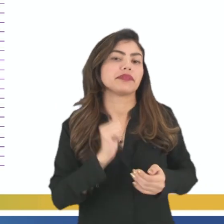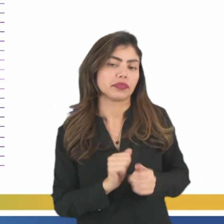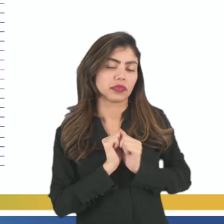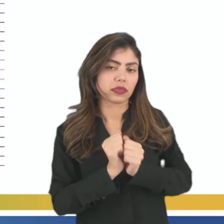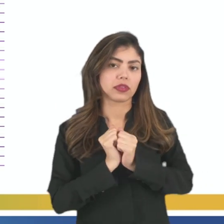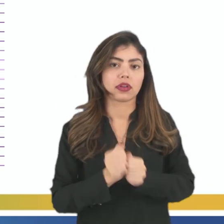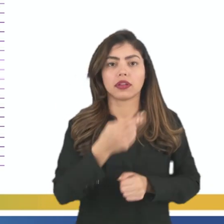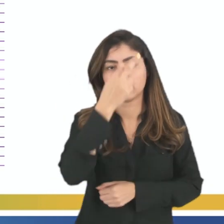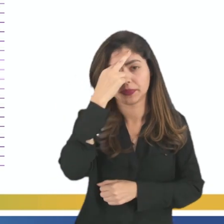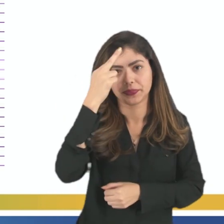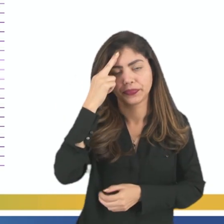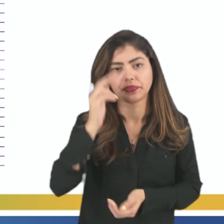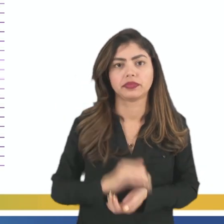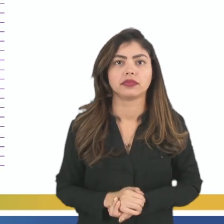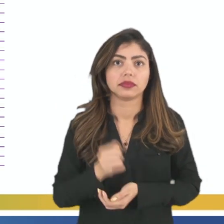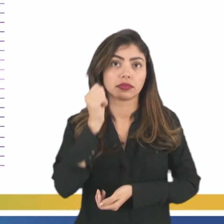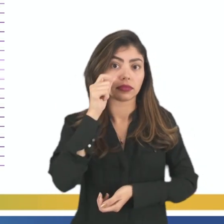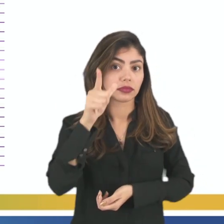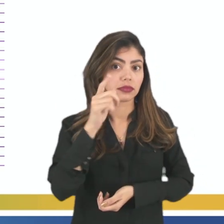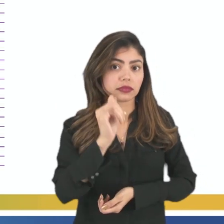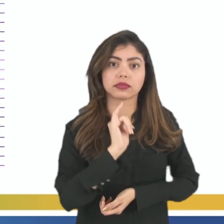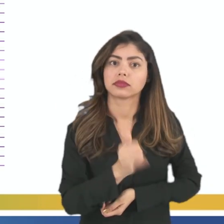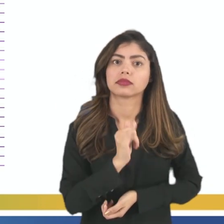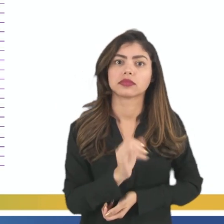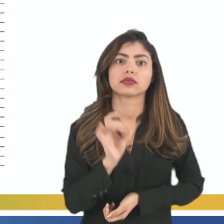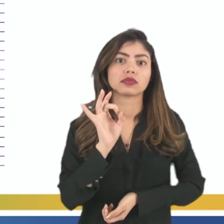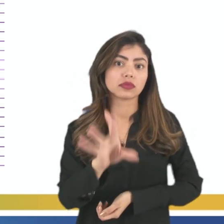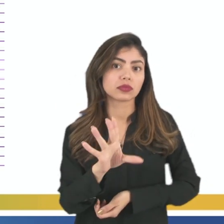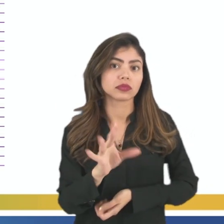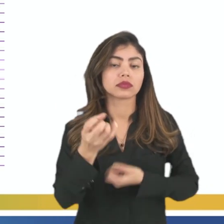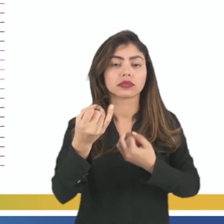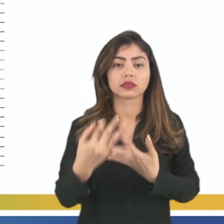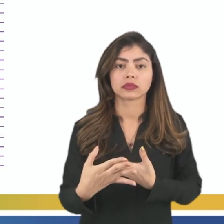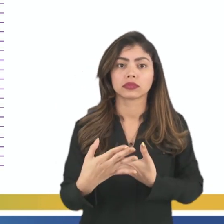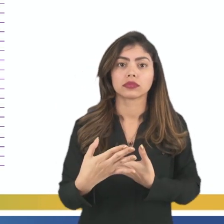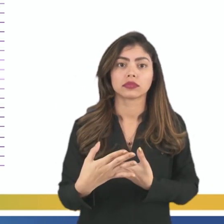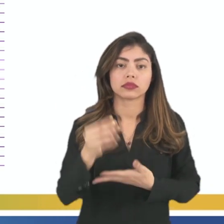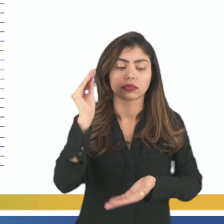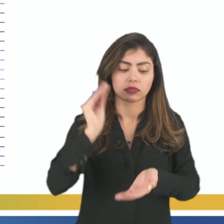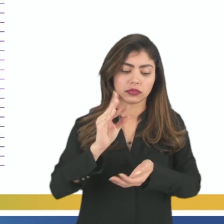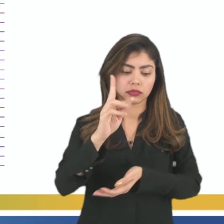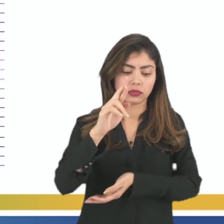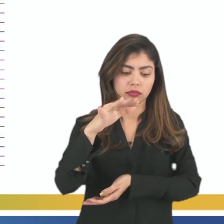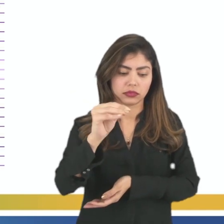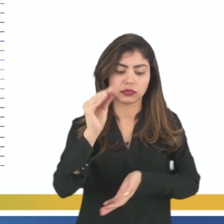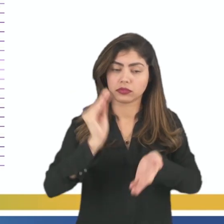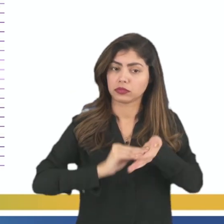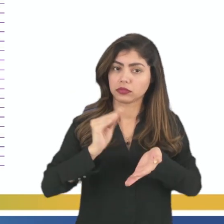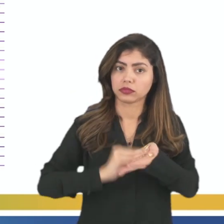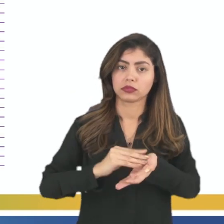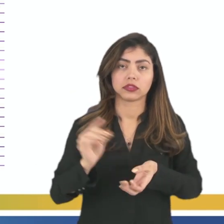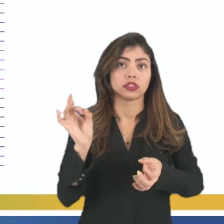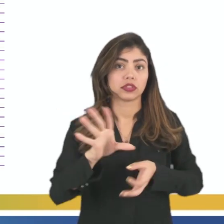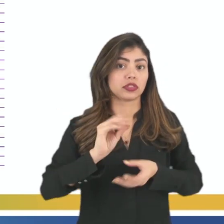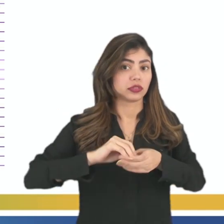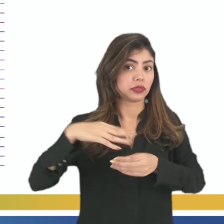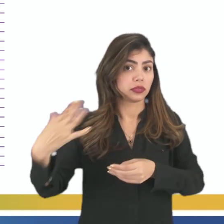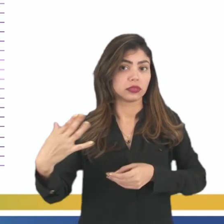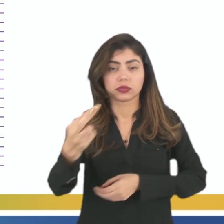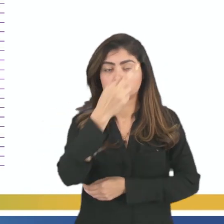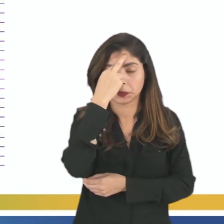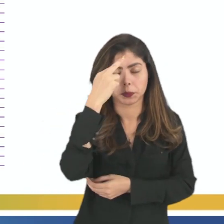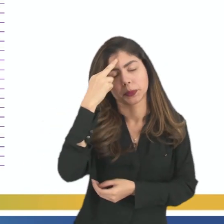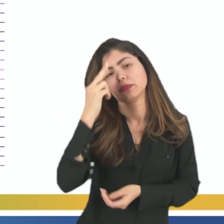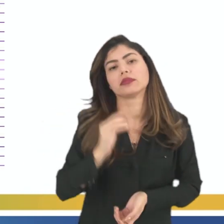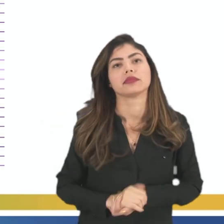O narrador-observador é aquele que só conta ali os fatos, mas não participa, ele está de fora da história.